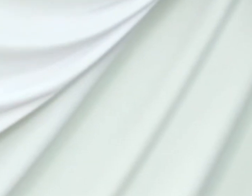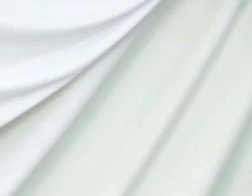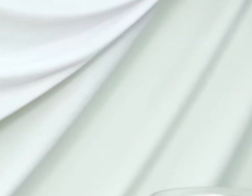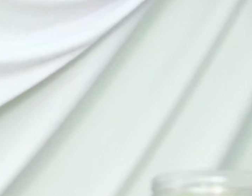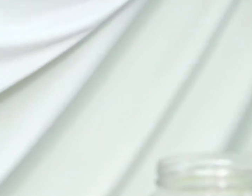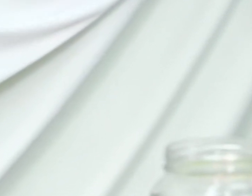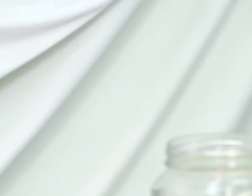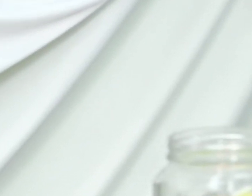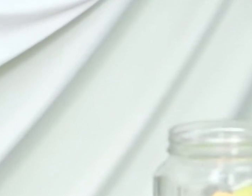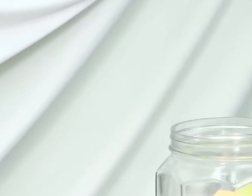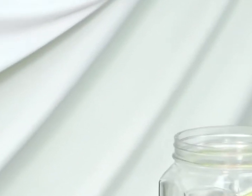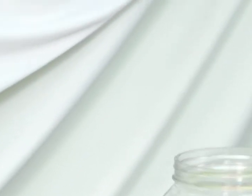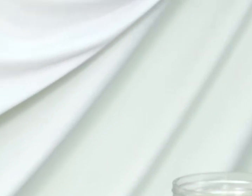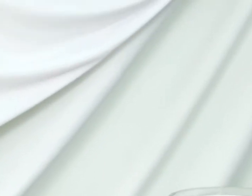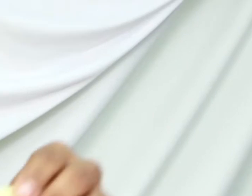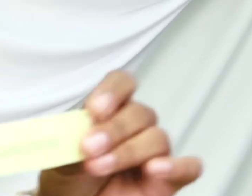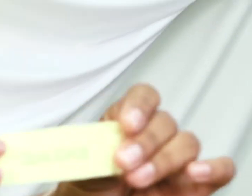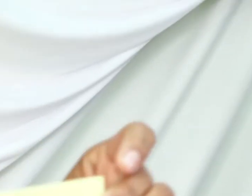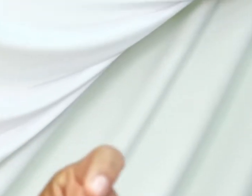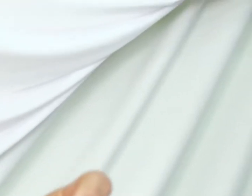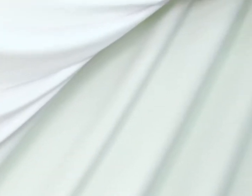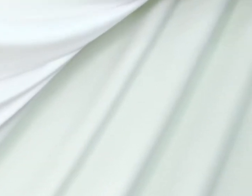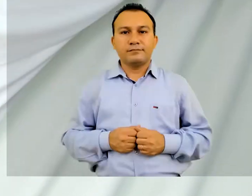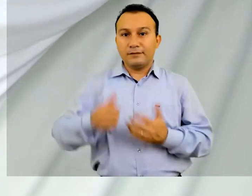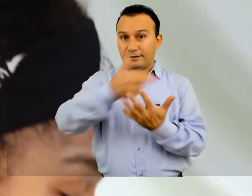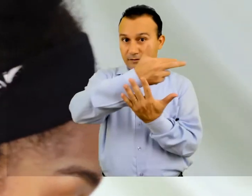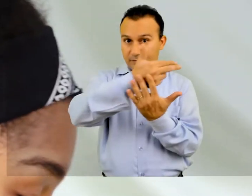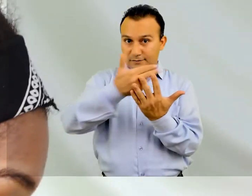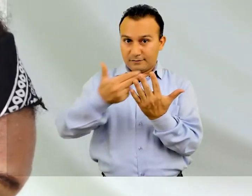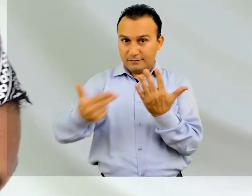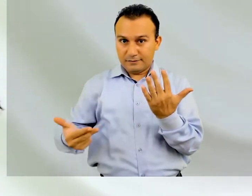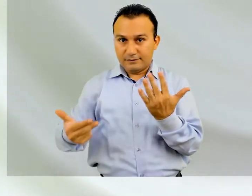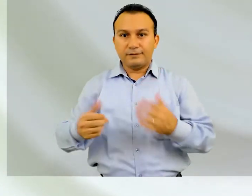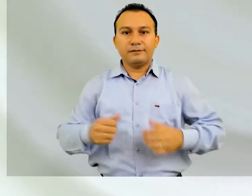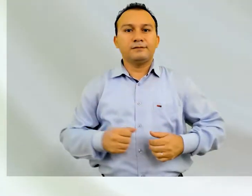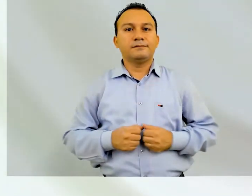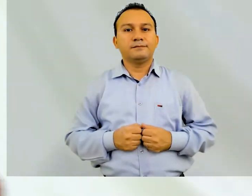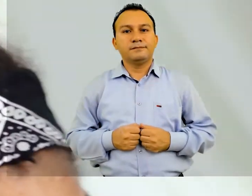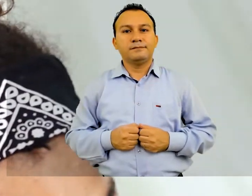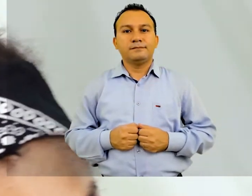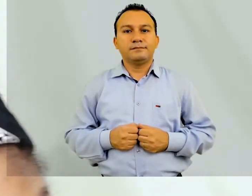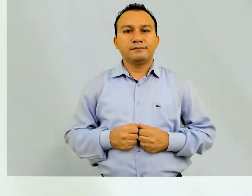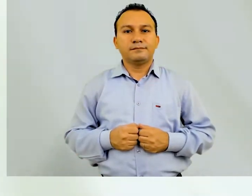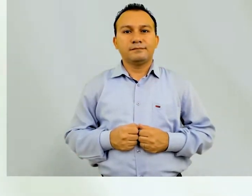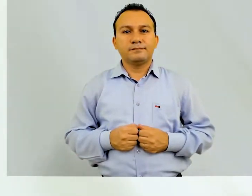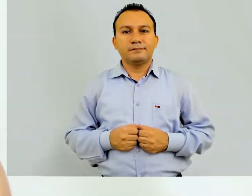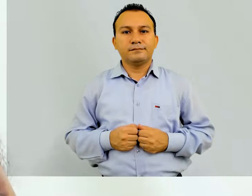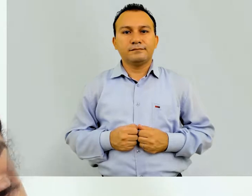Música Qualidade Eu sou suspeita para falar do meu curso,